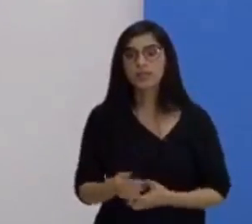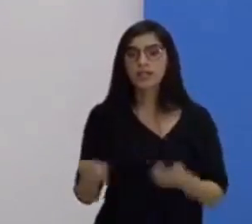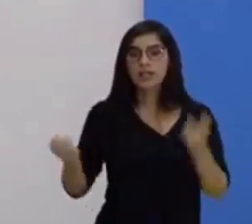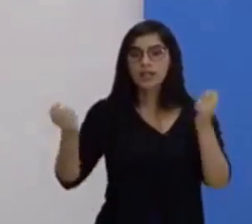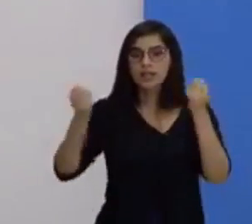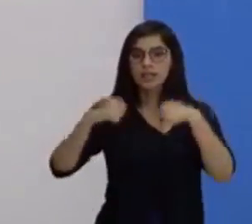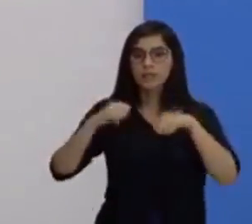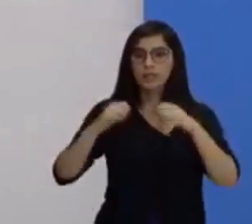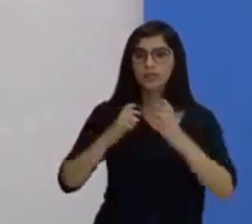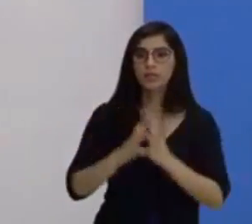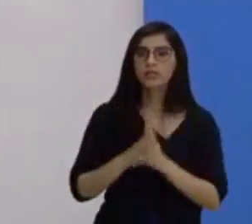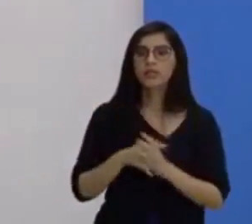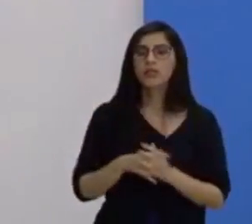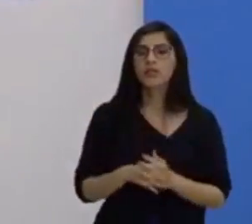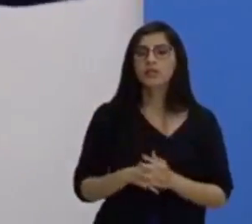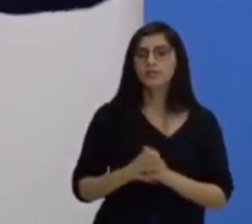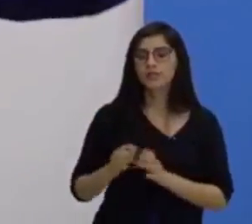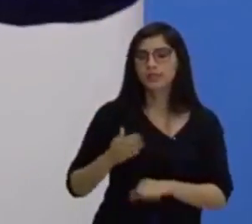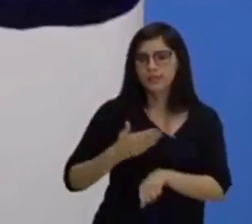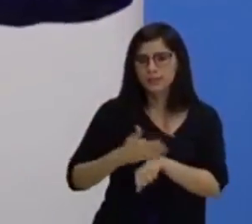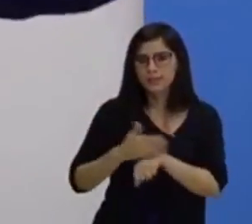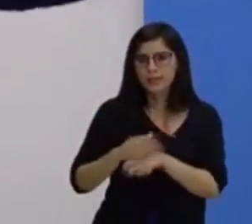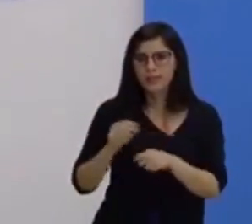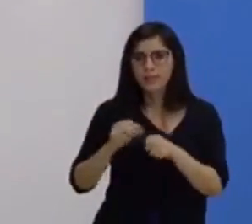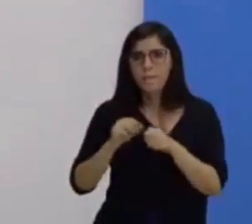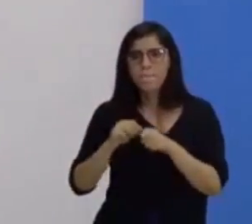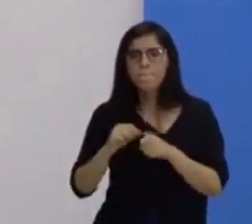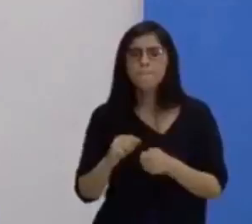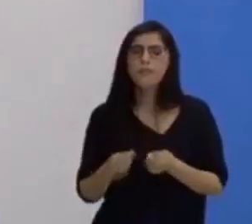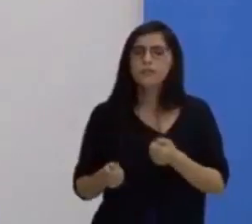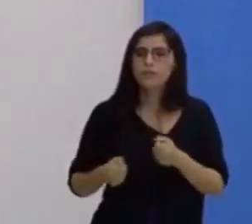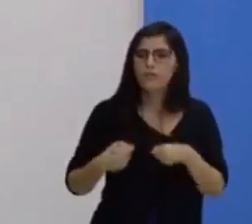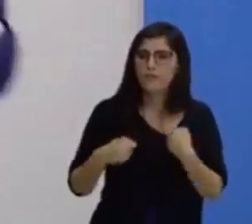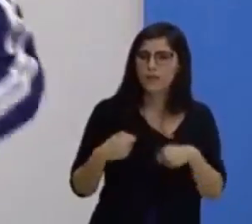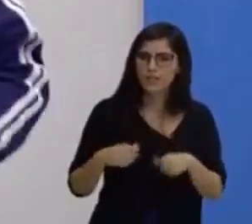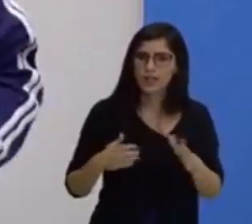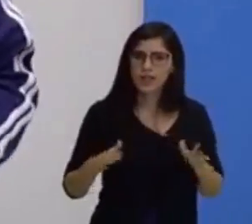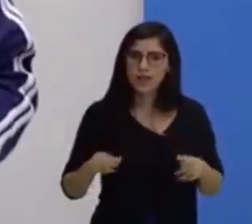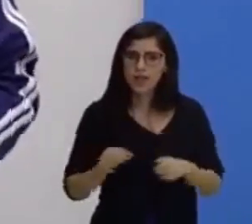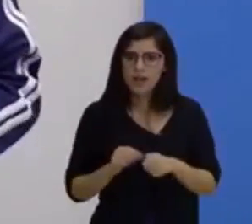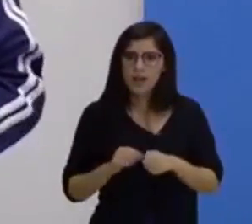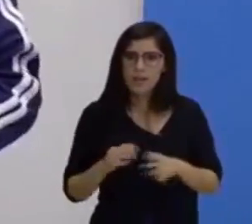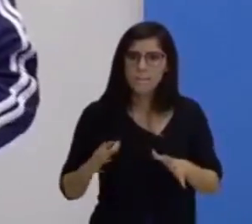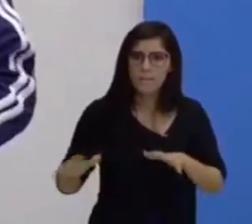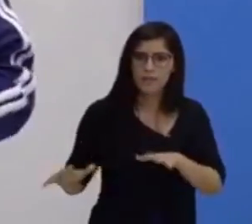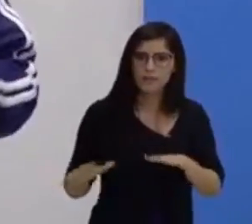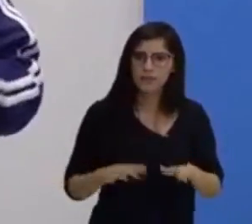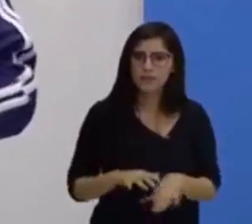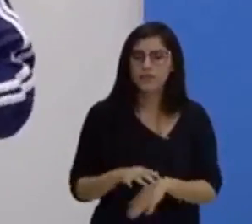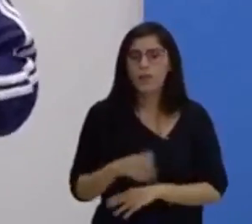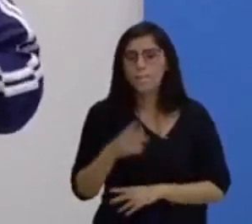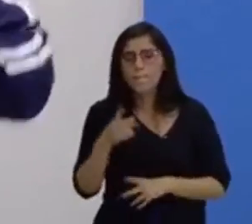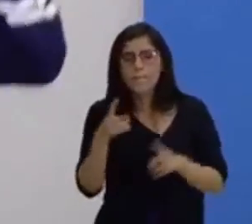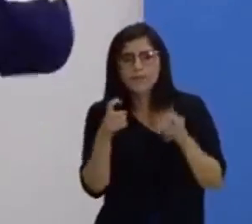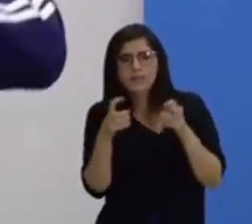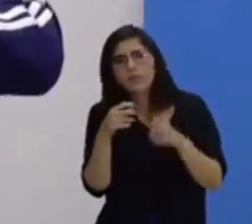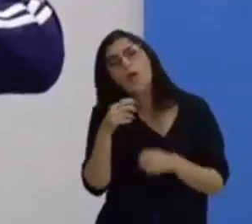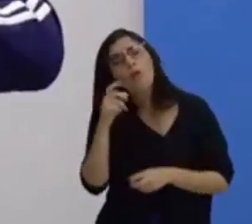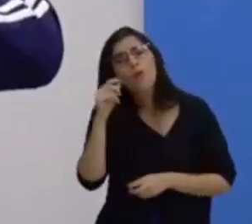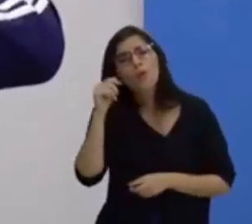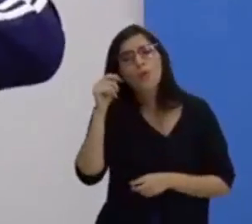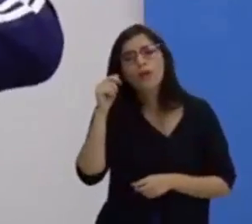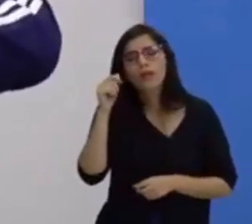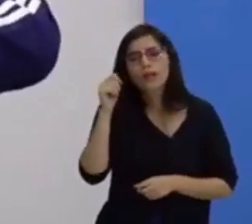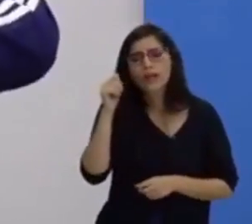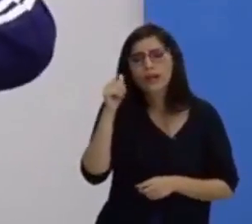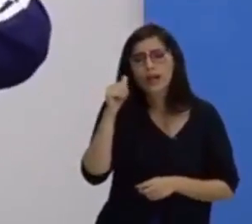de alongar, de treinar, de fazer movimentos. Você já viu o gato? Um gato, um cachorro, quando